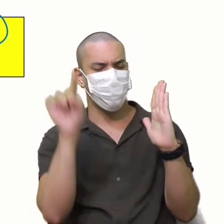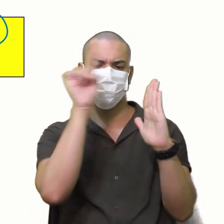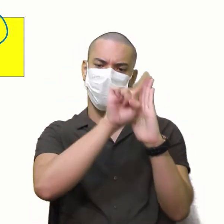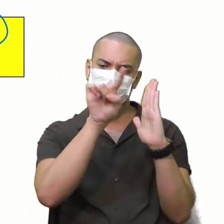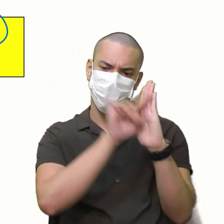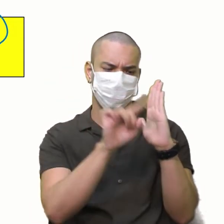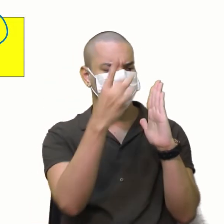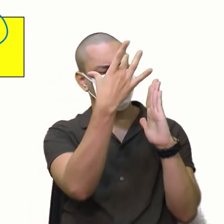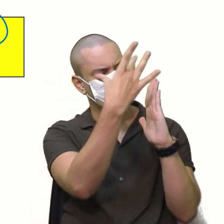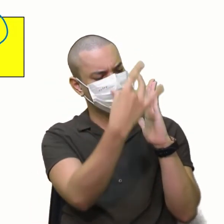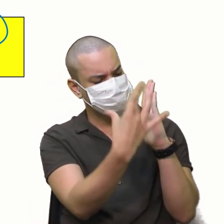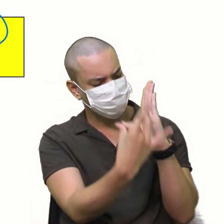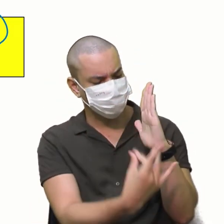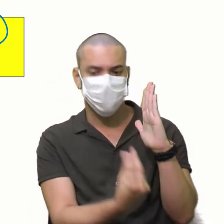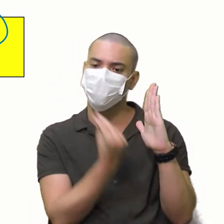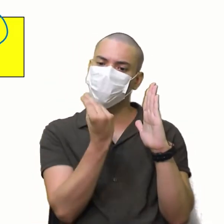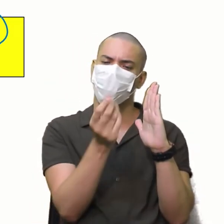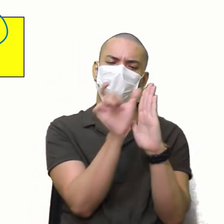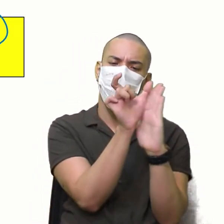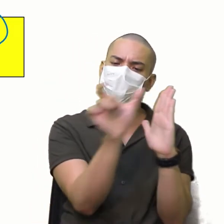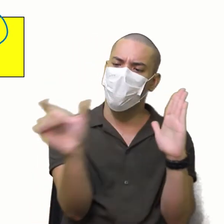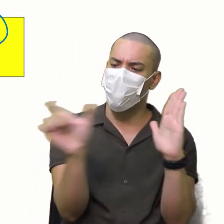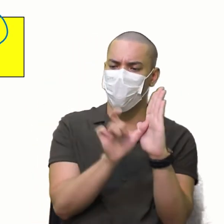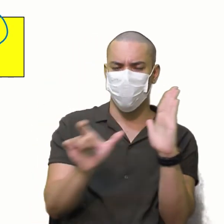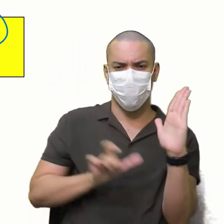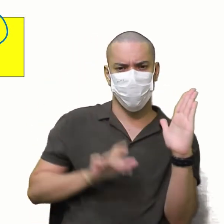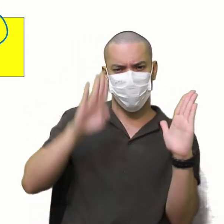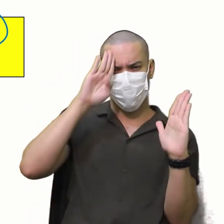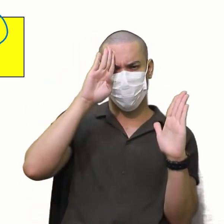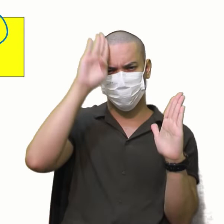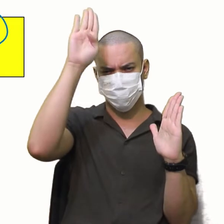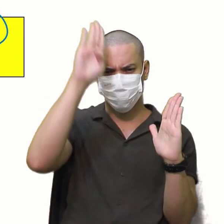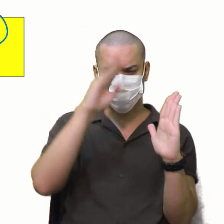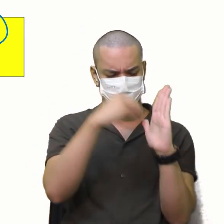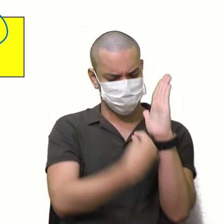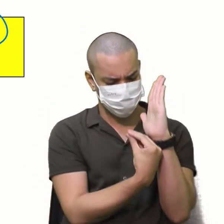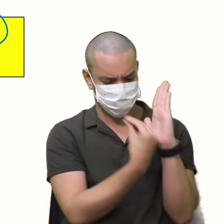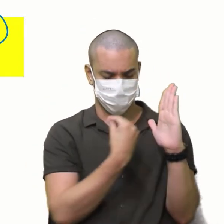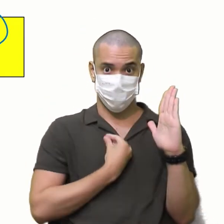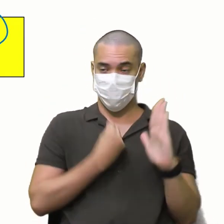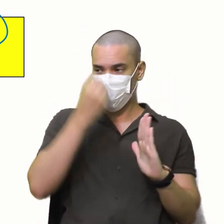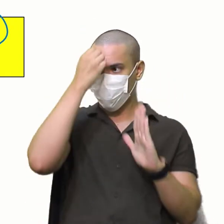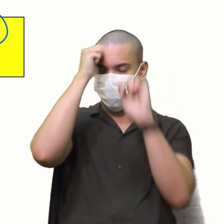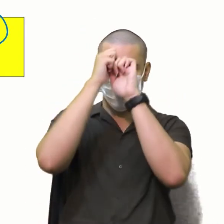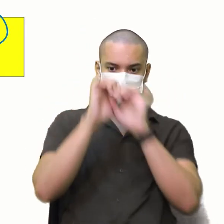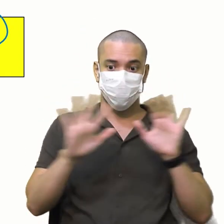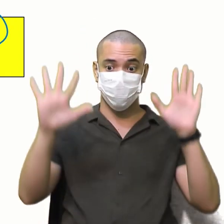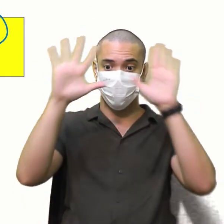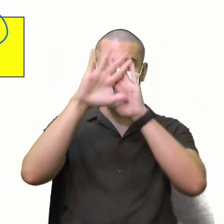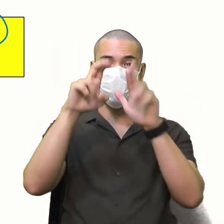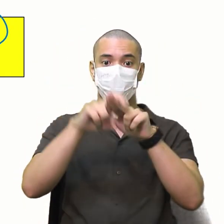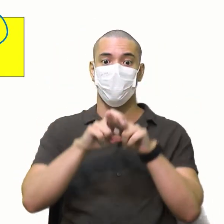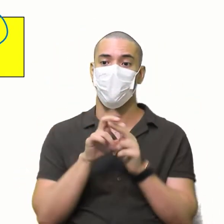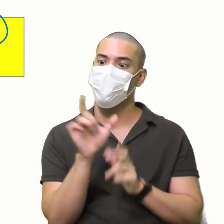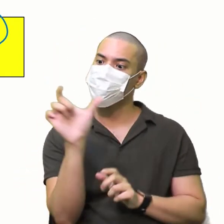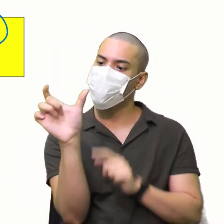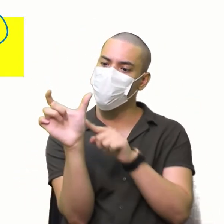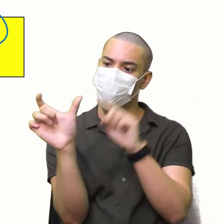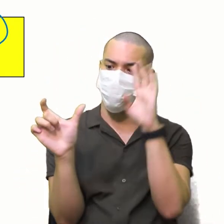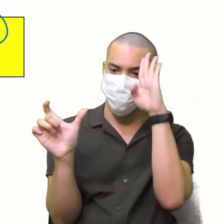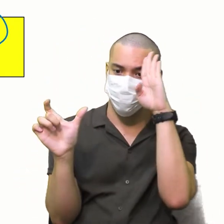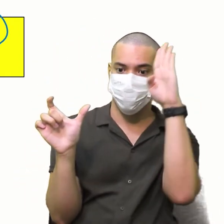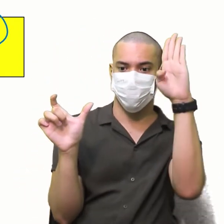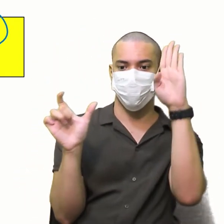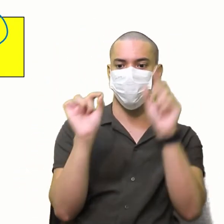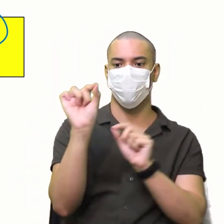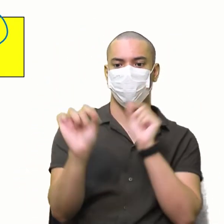você deve Destacar Aquelas palavras-chave Aquelas que dão Direcionamento E a partir da palavra-chave Nós dizemos o